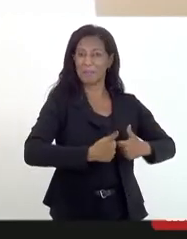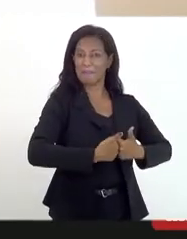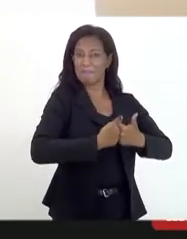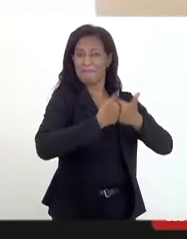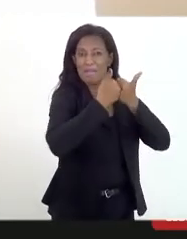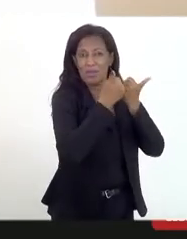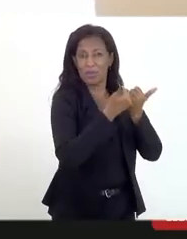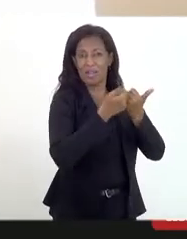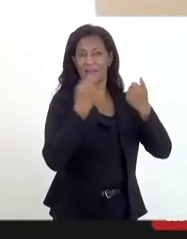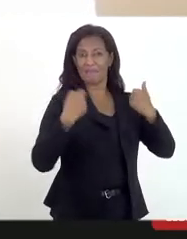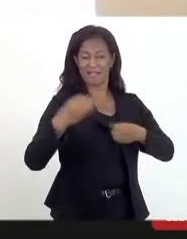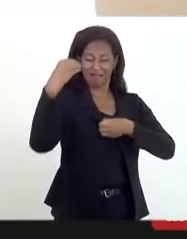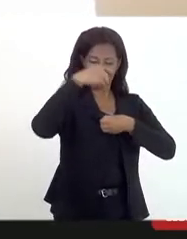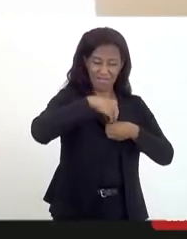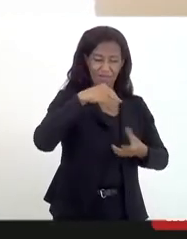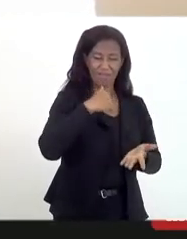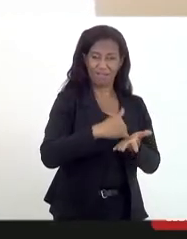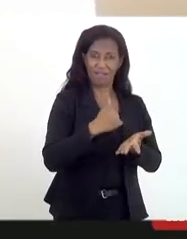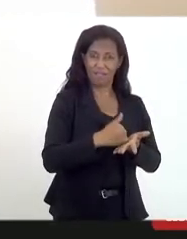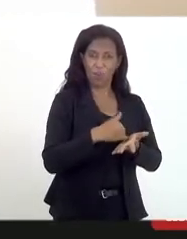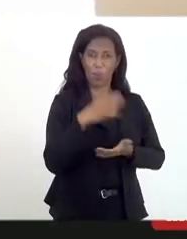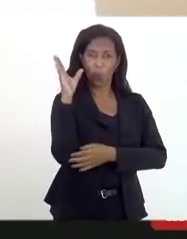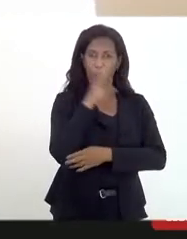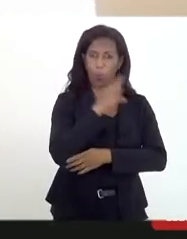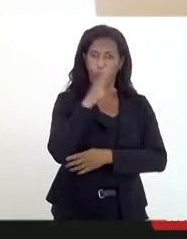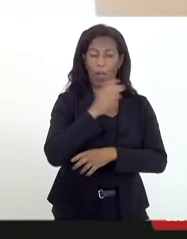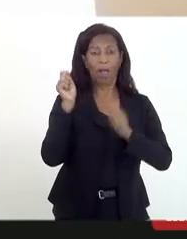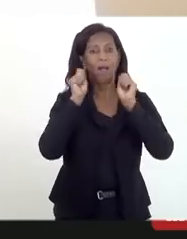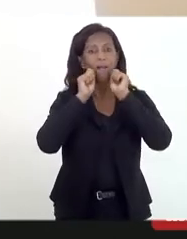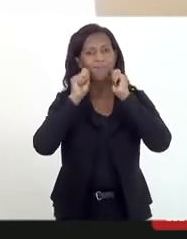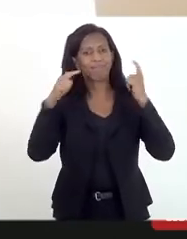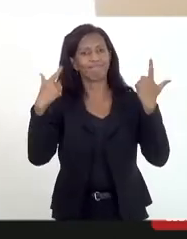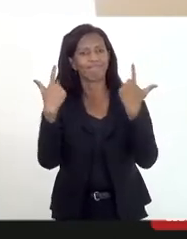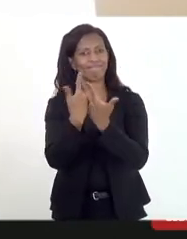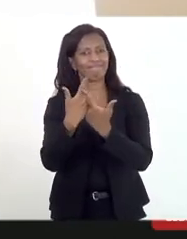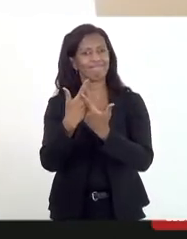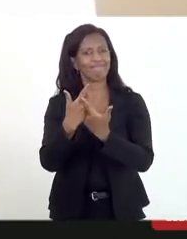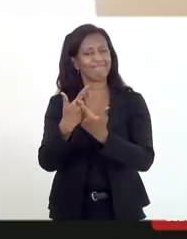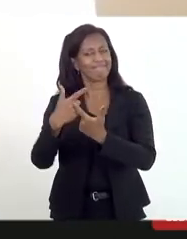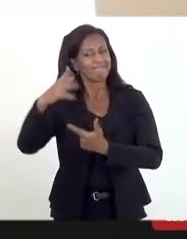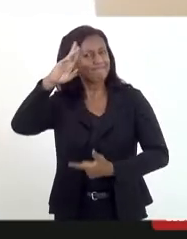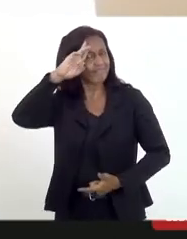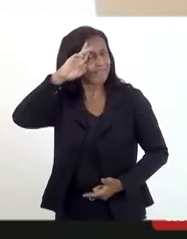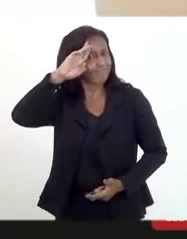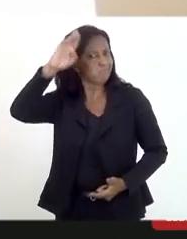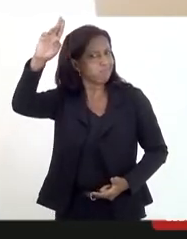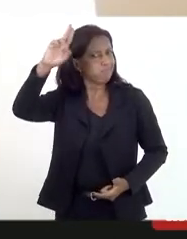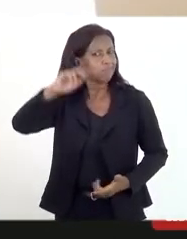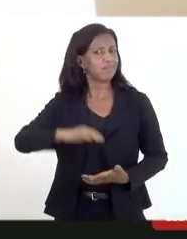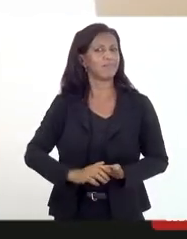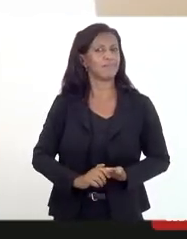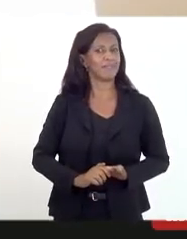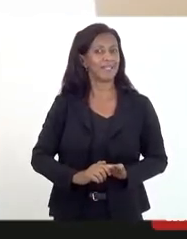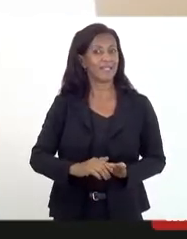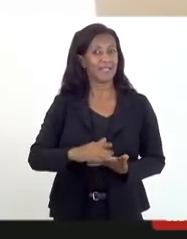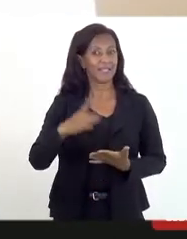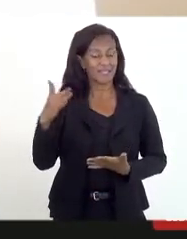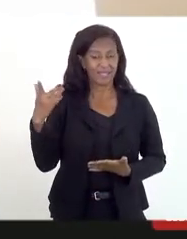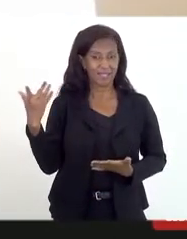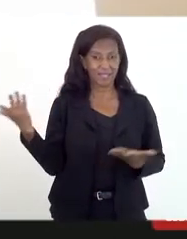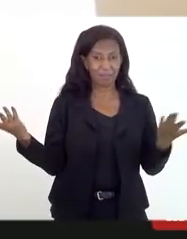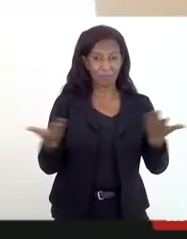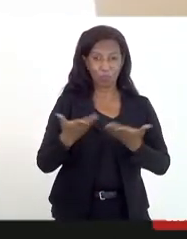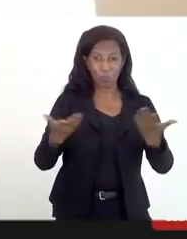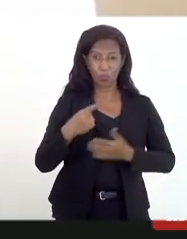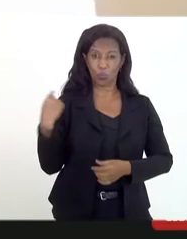incidência na Secretaria para acelerar. A LERJ tem sido a grande capitaneadora do fortalecimento desse programa, que é crucial para que nós